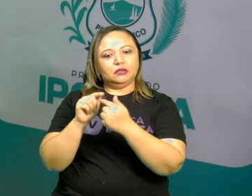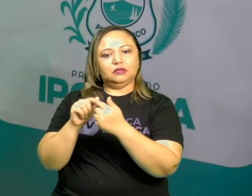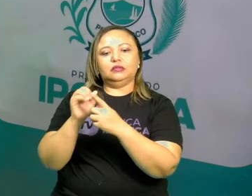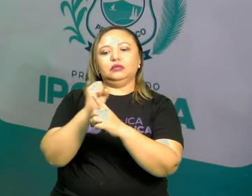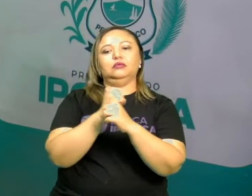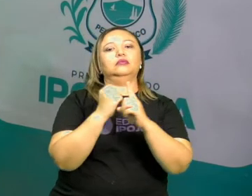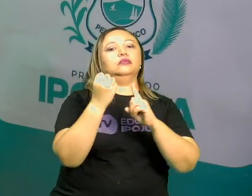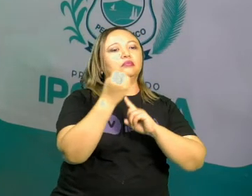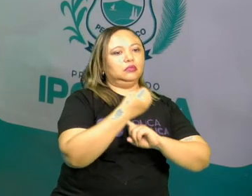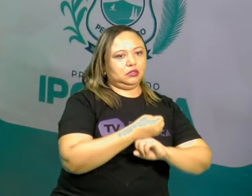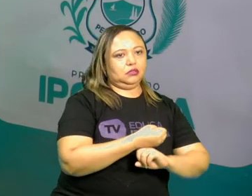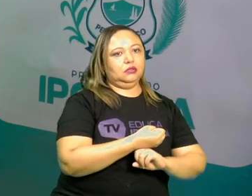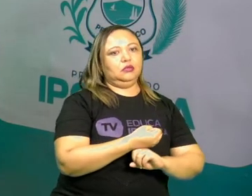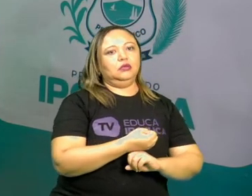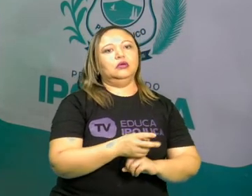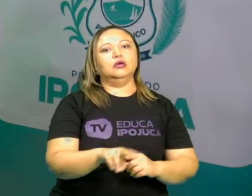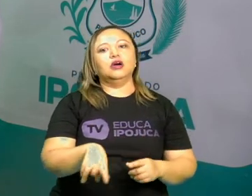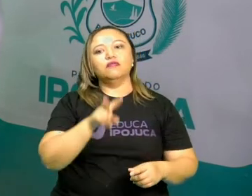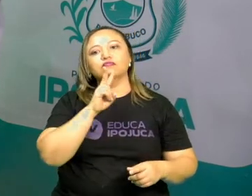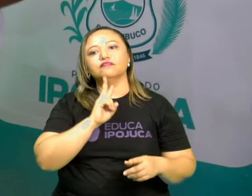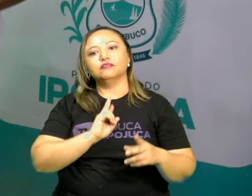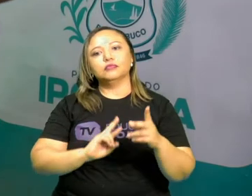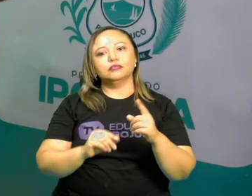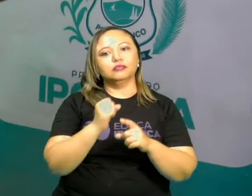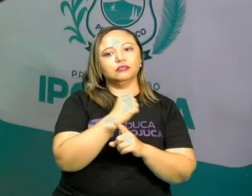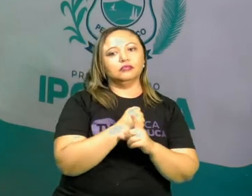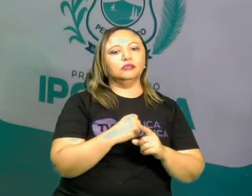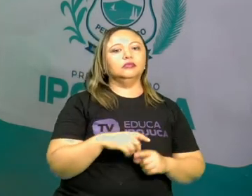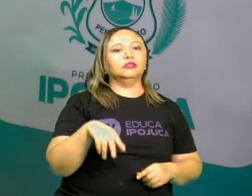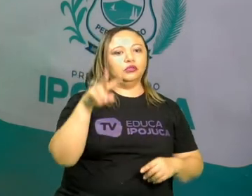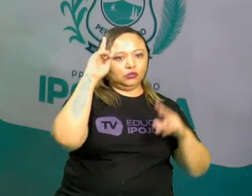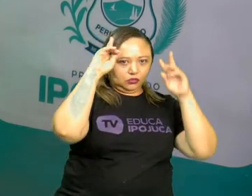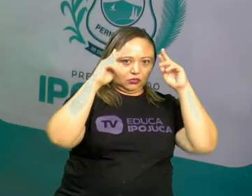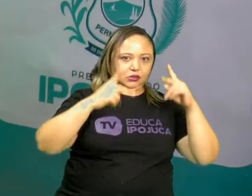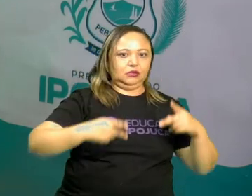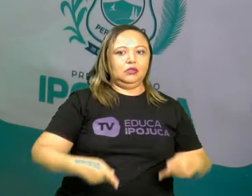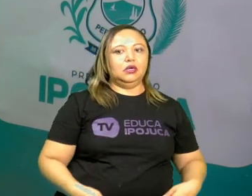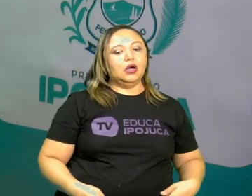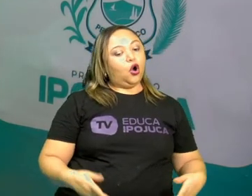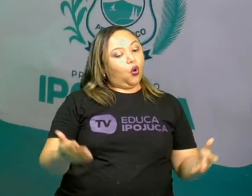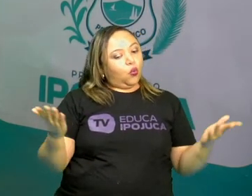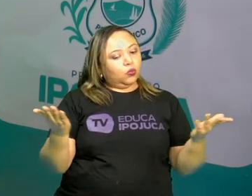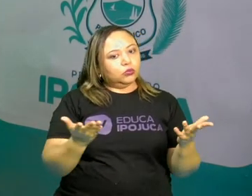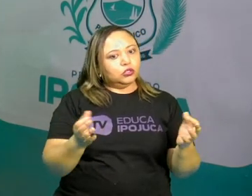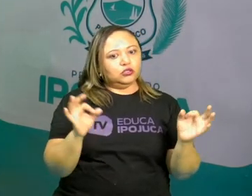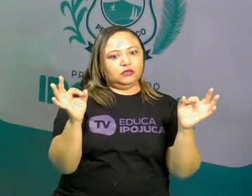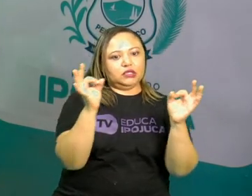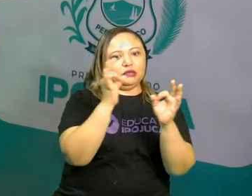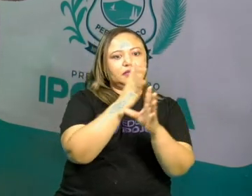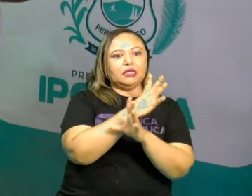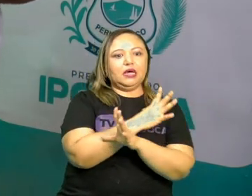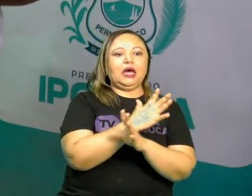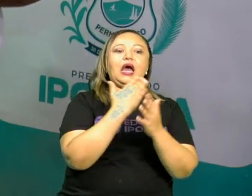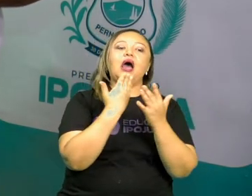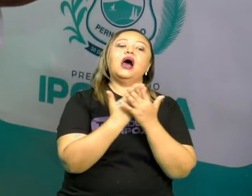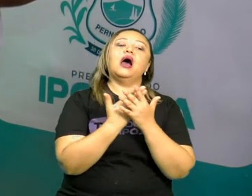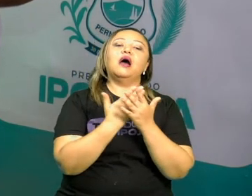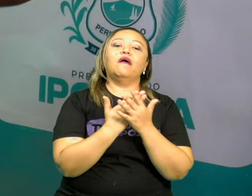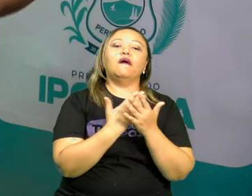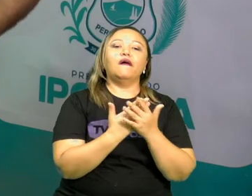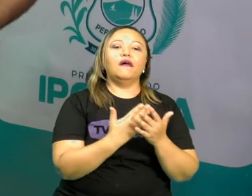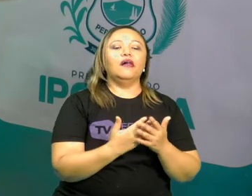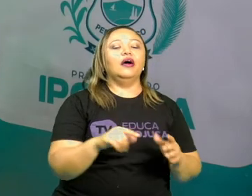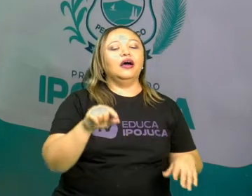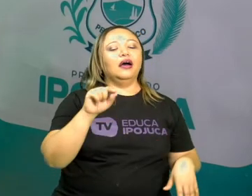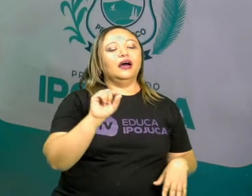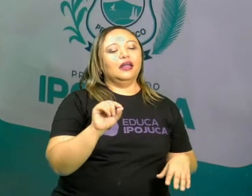necessidade dele. Bem, pessoal, por hoje a gente vai encerrar a nossa aula. Eu espero que vocês tenham entendido o que